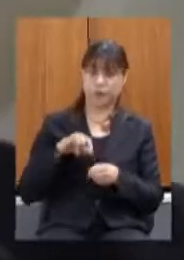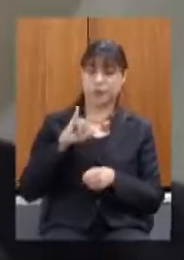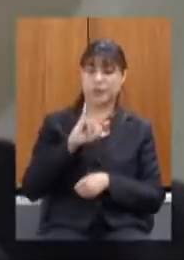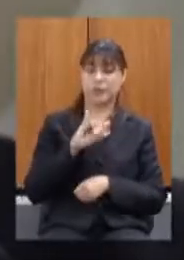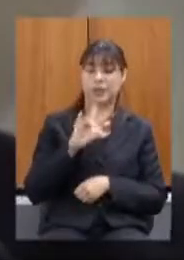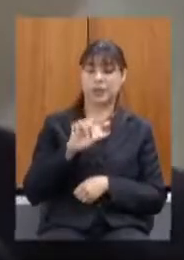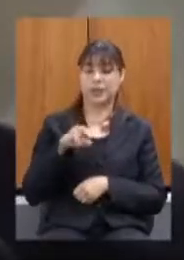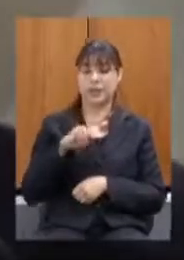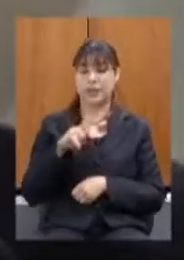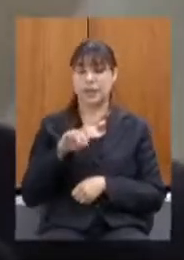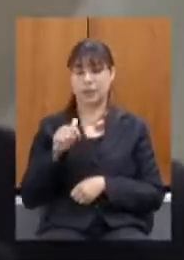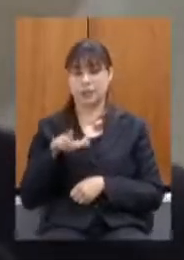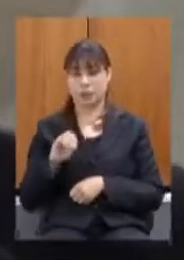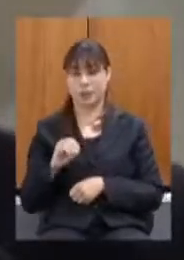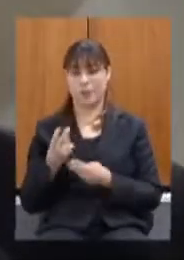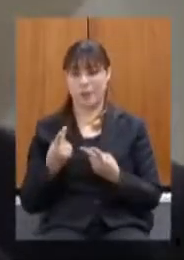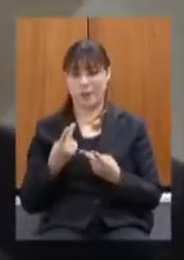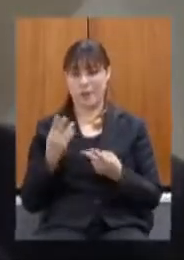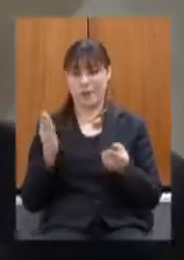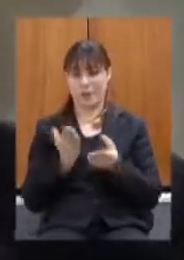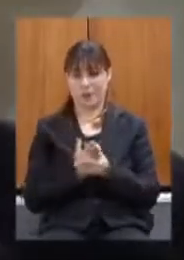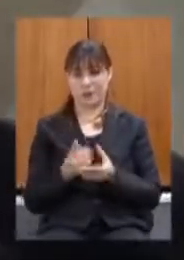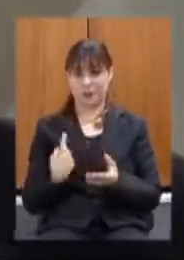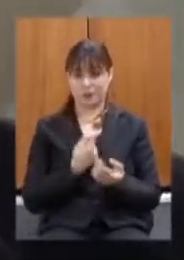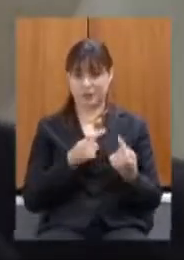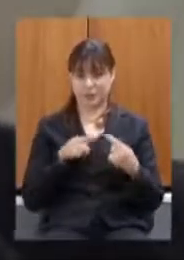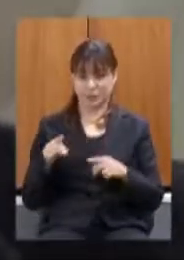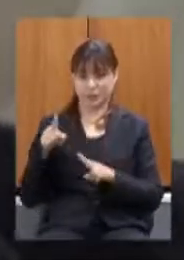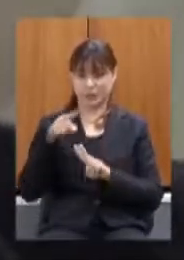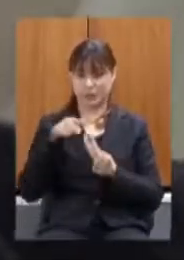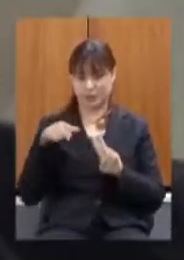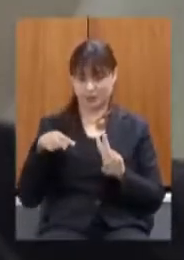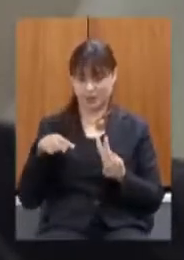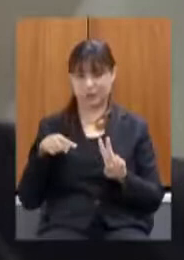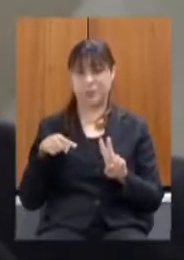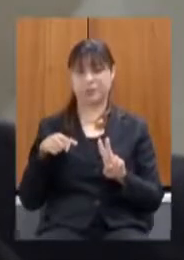movendo contra a Vale